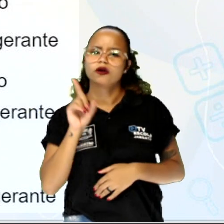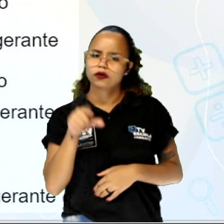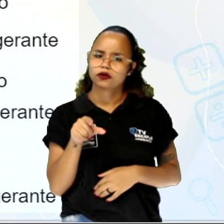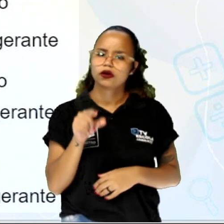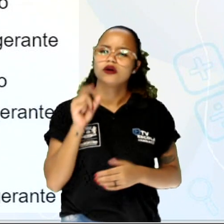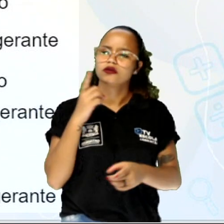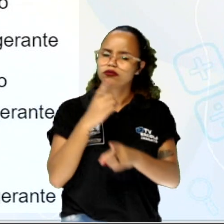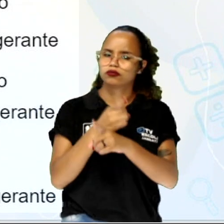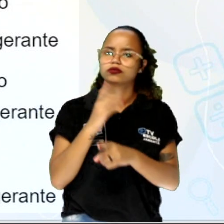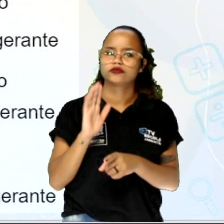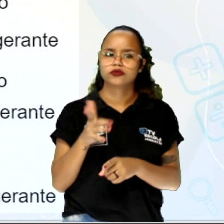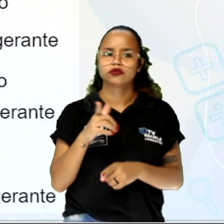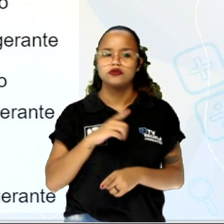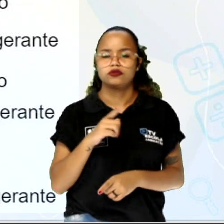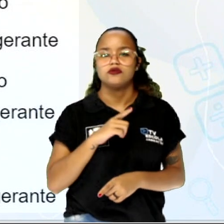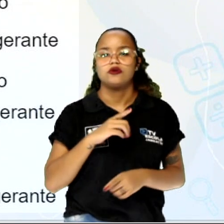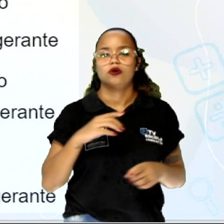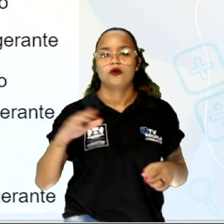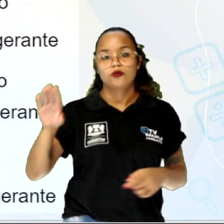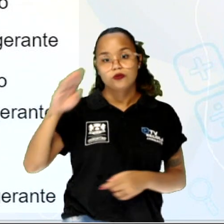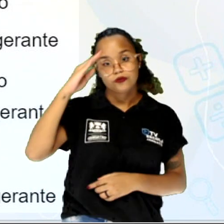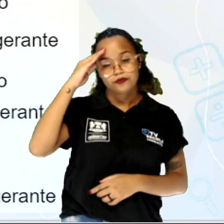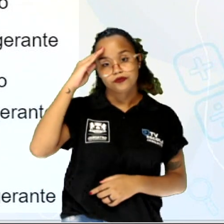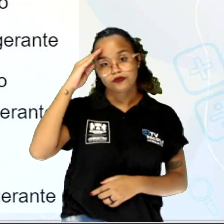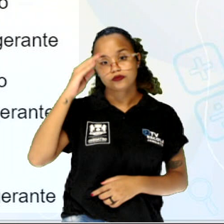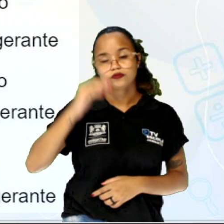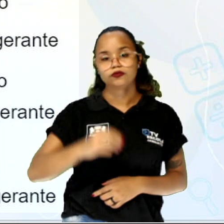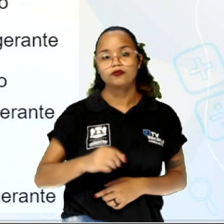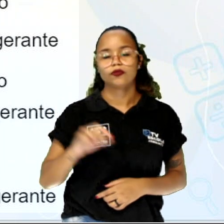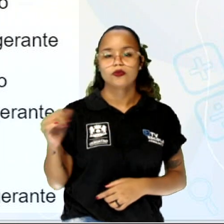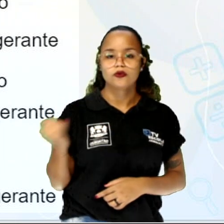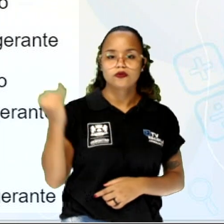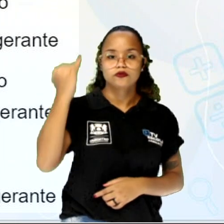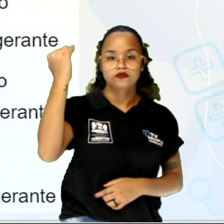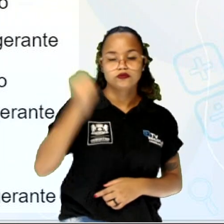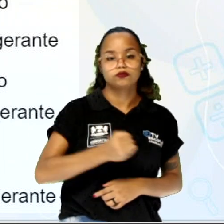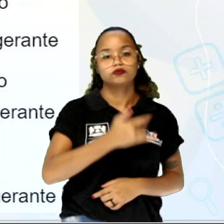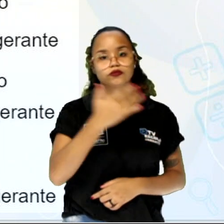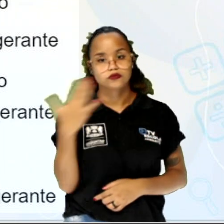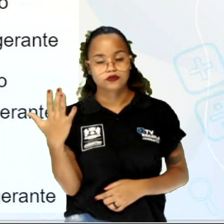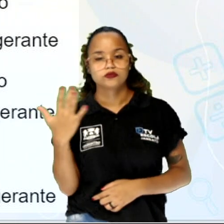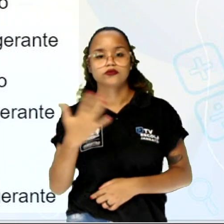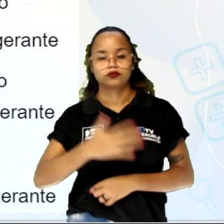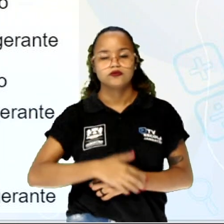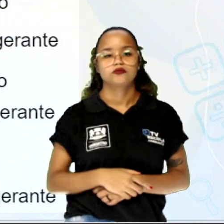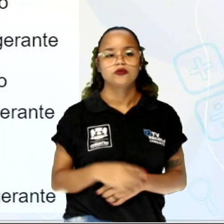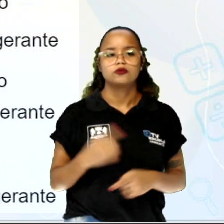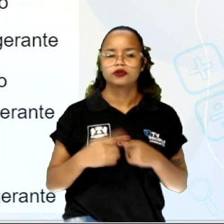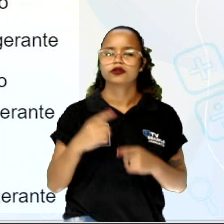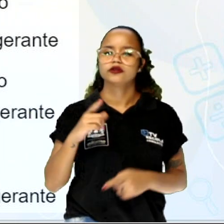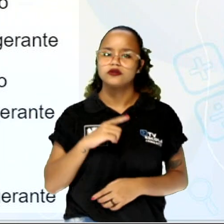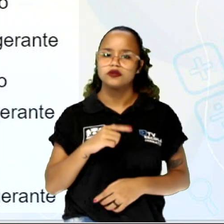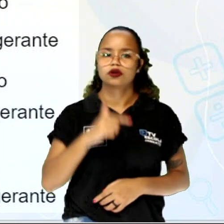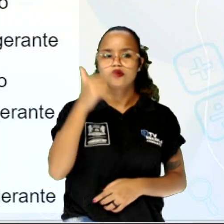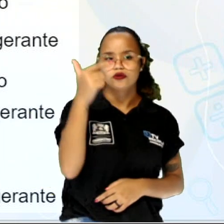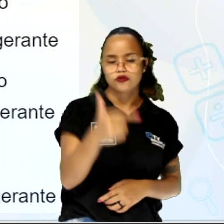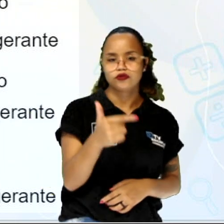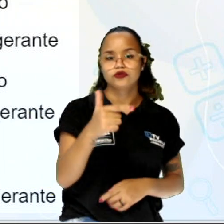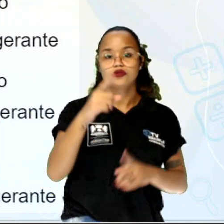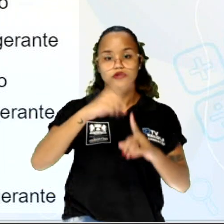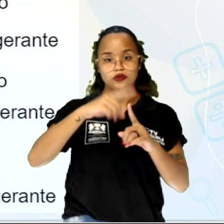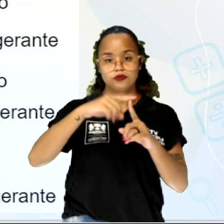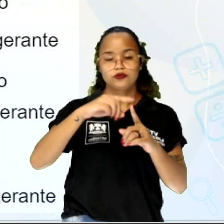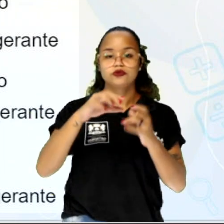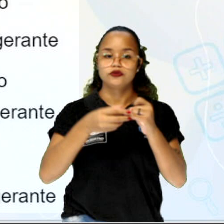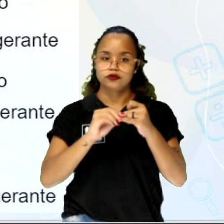encontrar isso facilmente através do princípio fundamental do cálculo, da contagem, né? Porque você tem duas possibilidades de feijão,